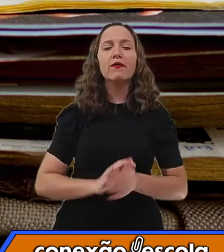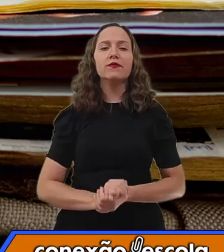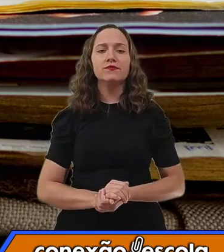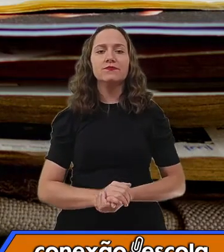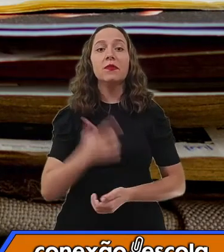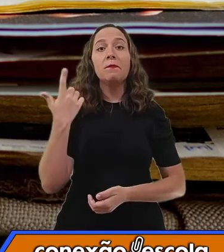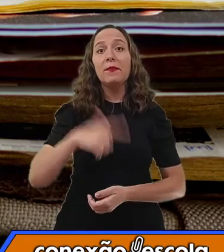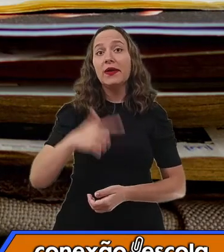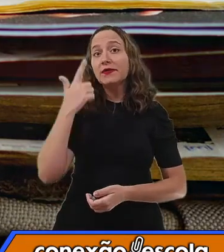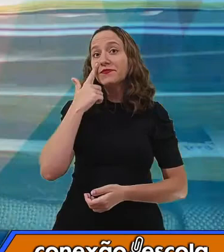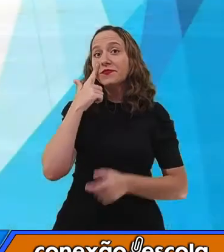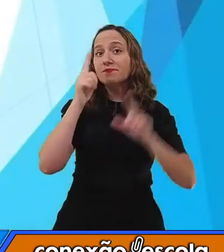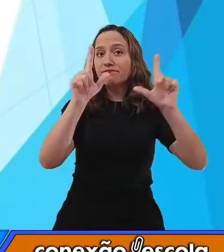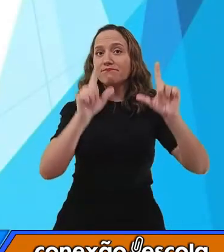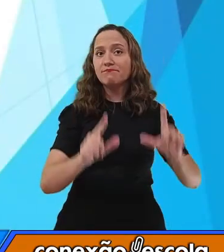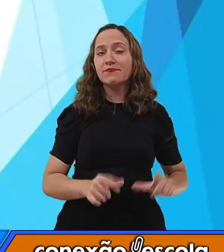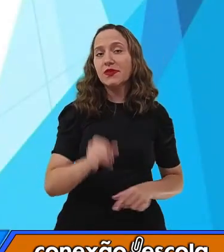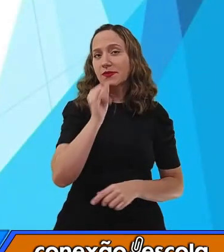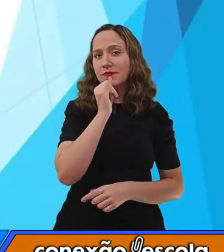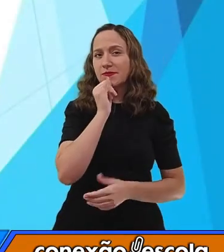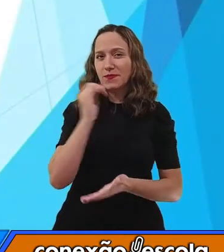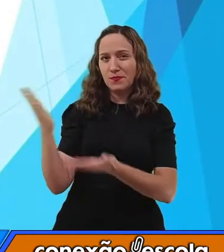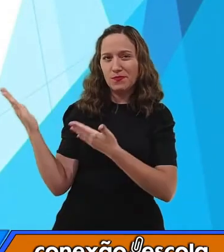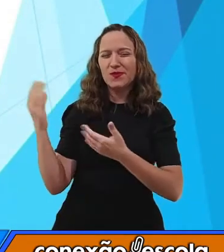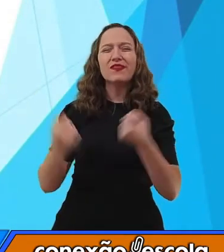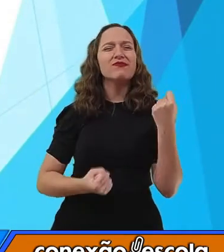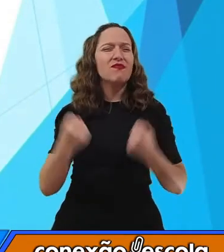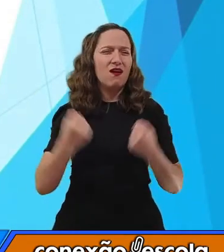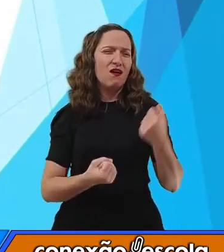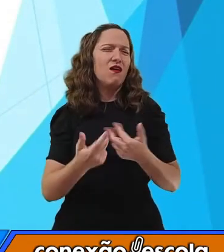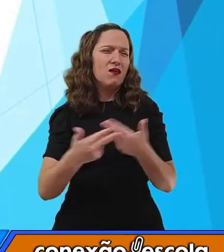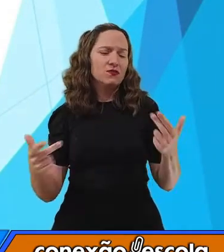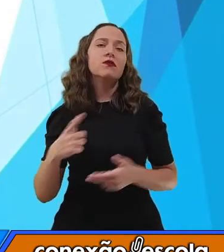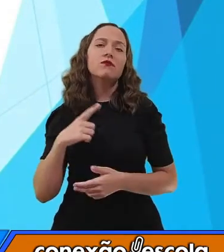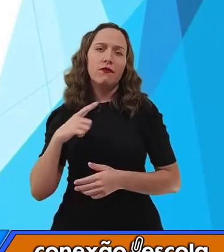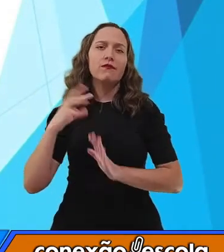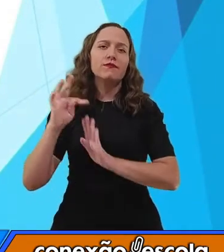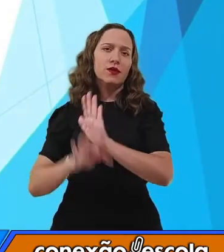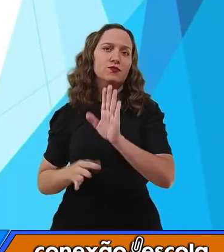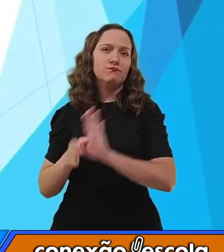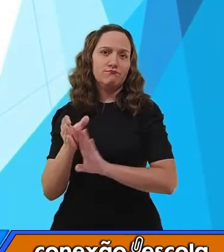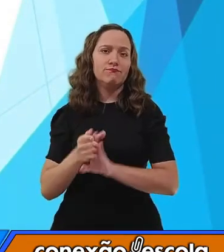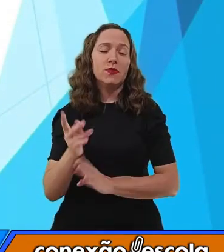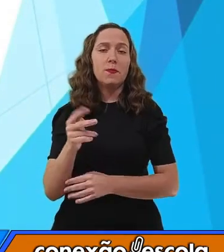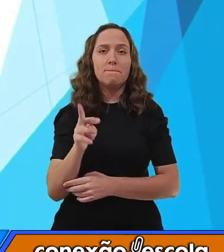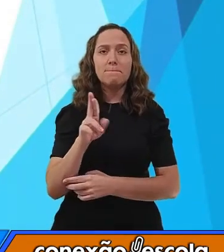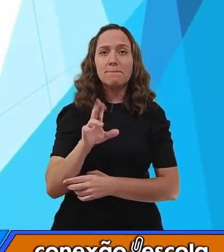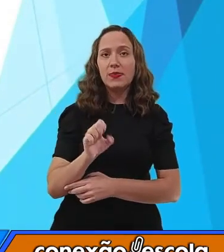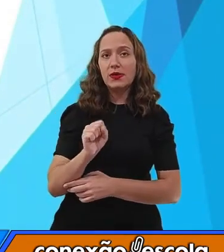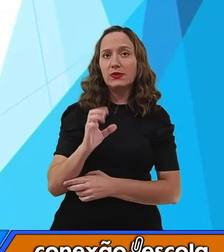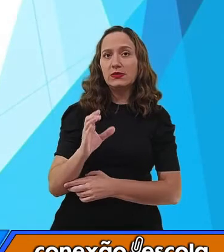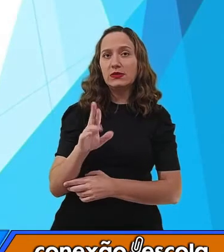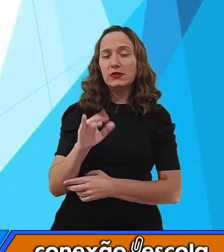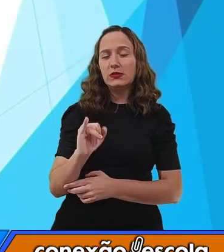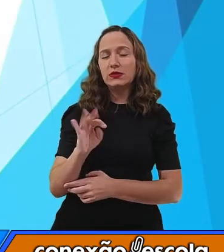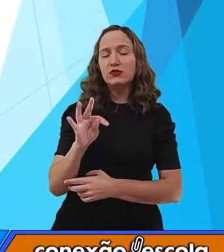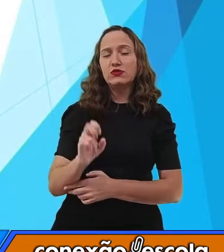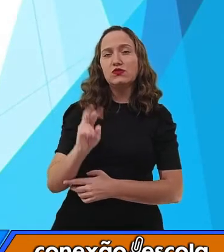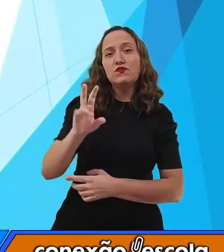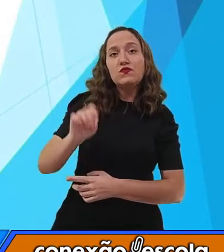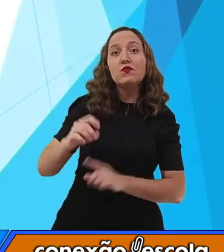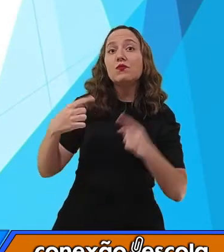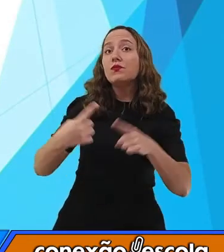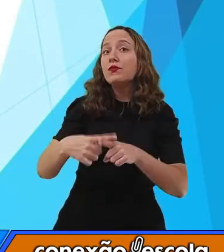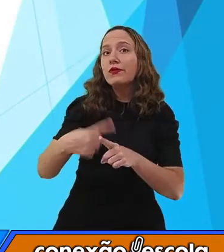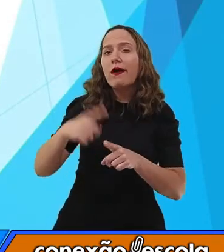placas de sinalização. No trânsito, nós vimos muito a presença do texto instrucional prescritivo, porque ele está ali instruindo,